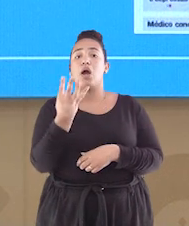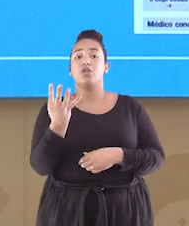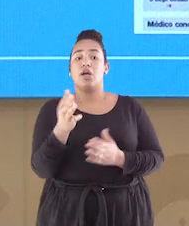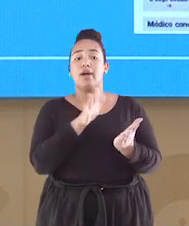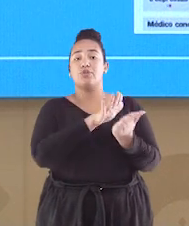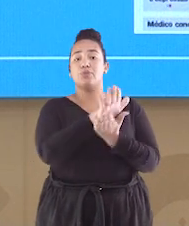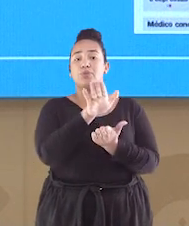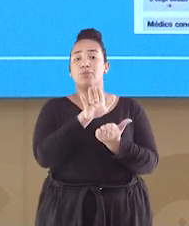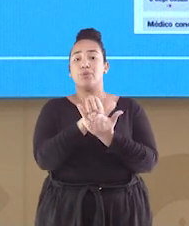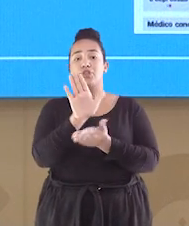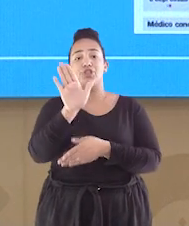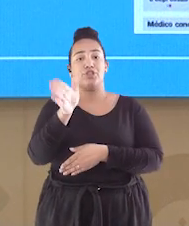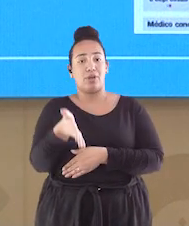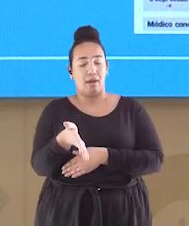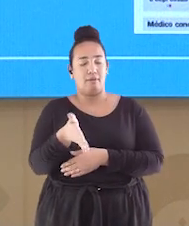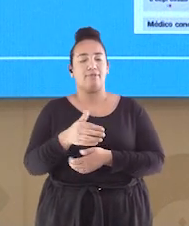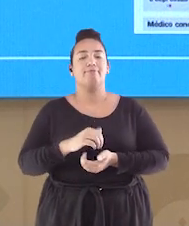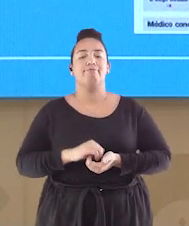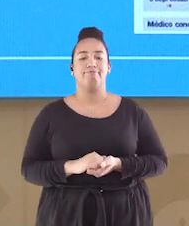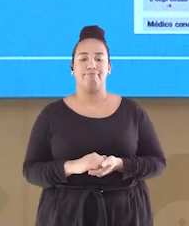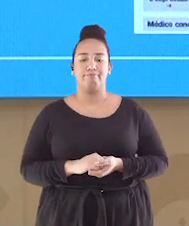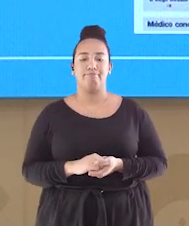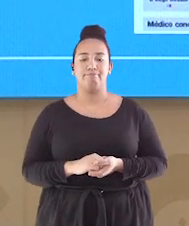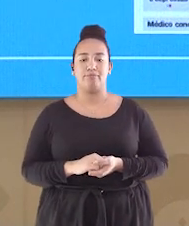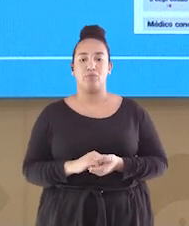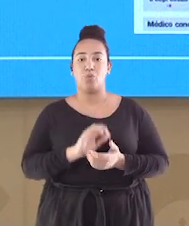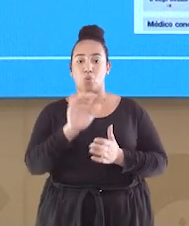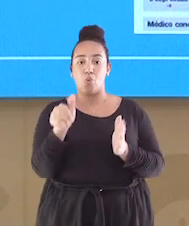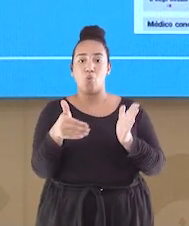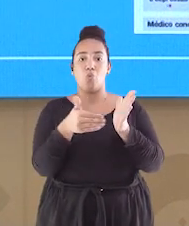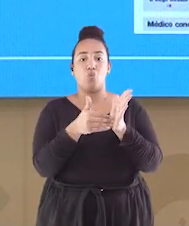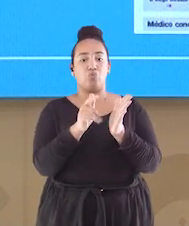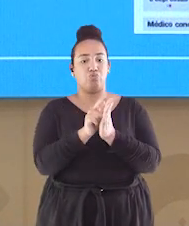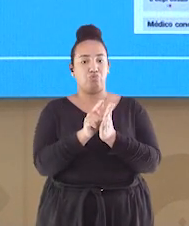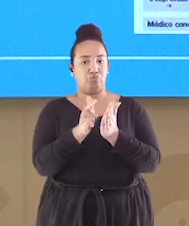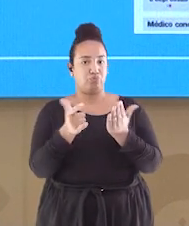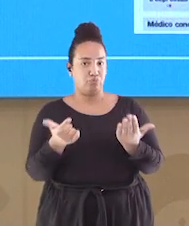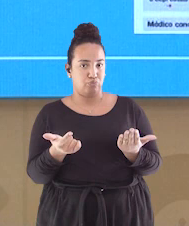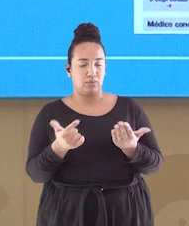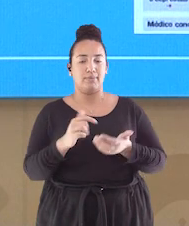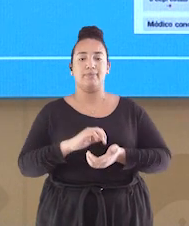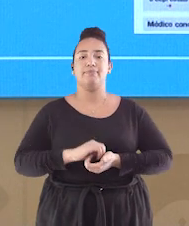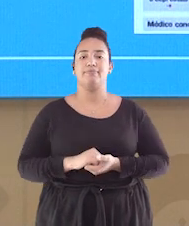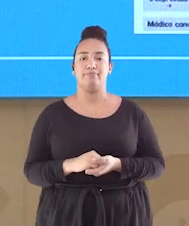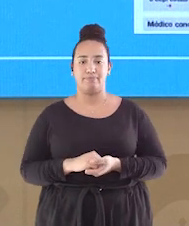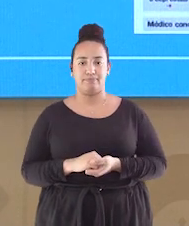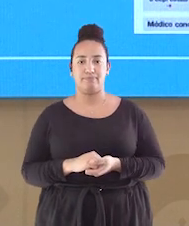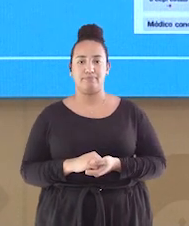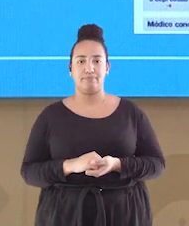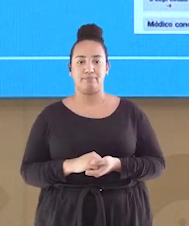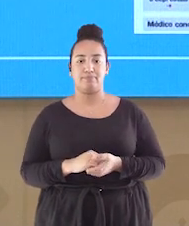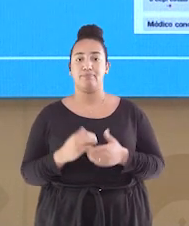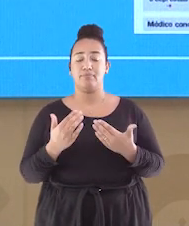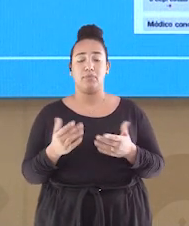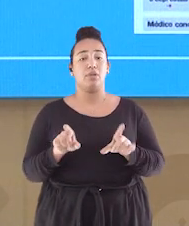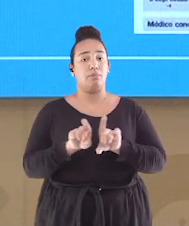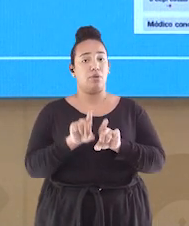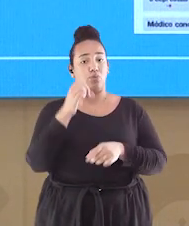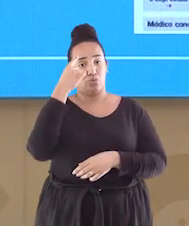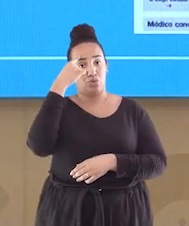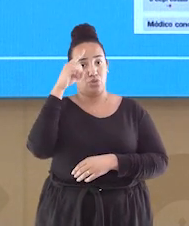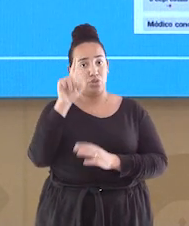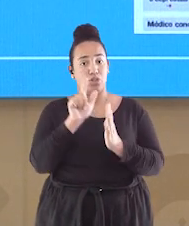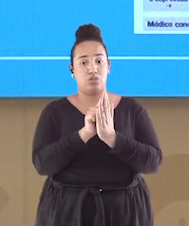contando com a última unidade, no caso, o último jornal. A data de fundação do jornal também